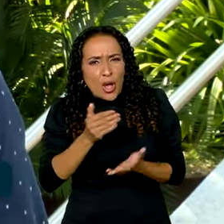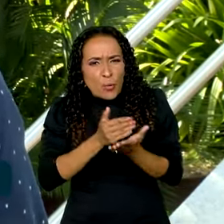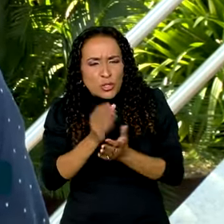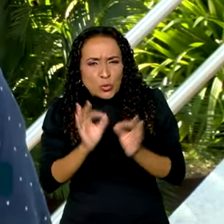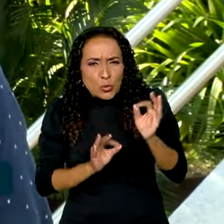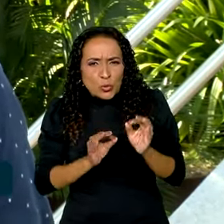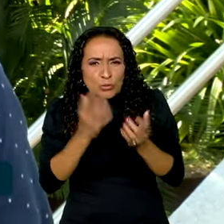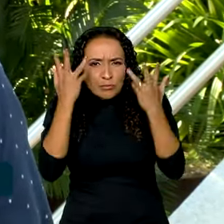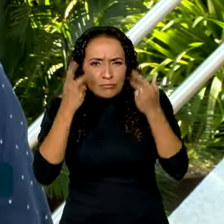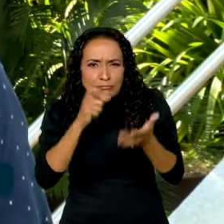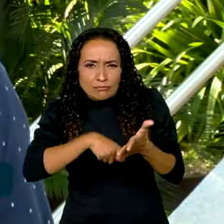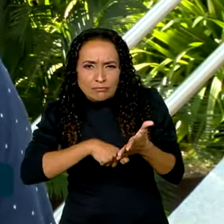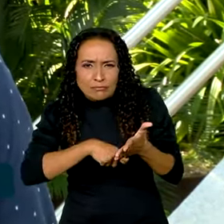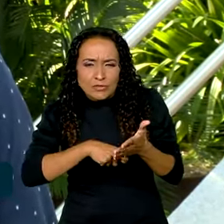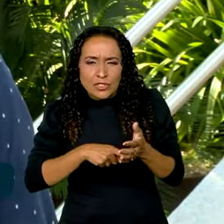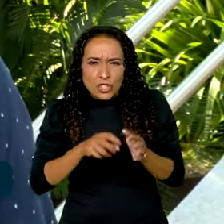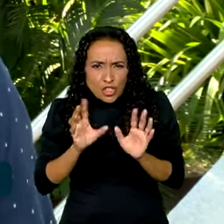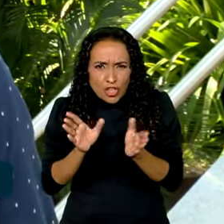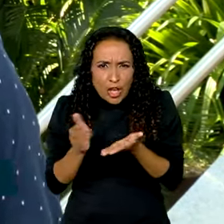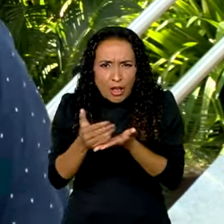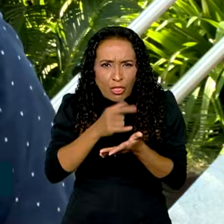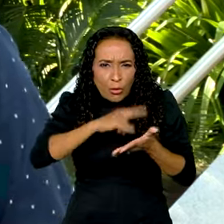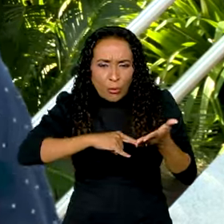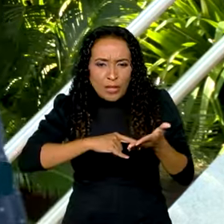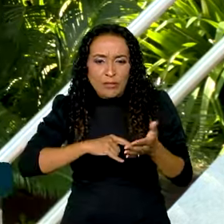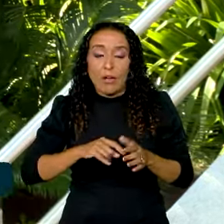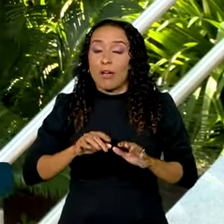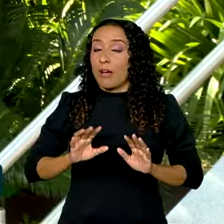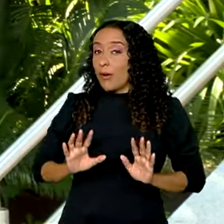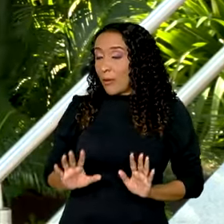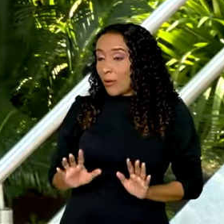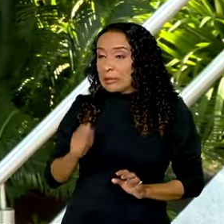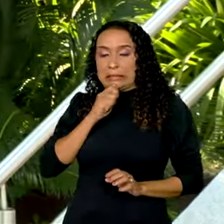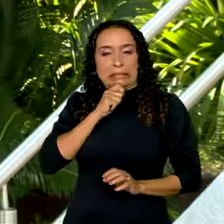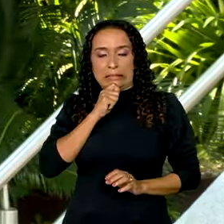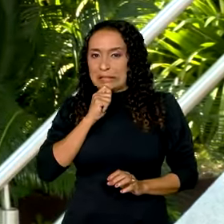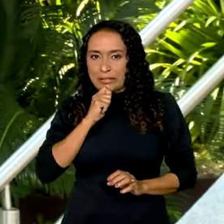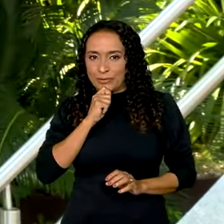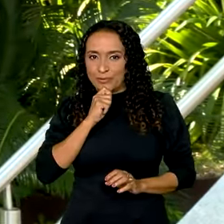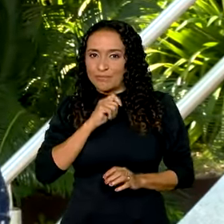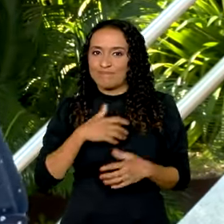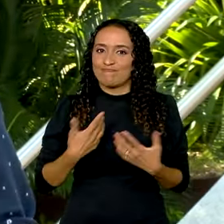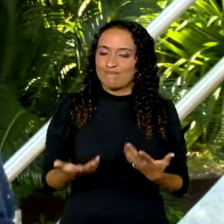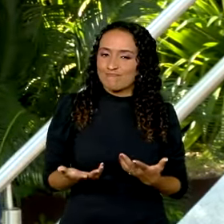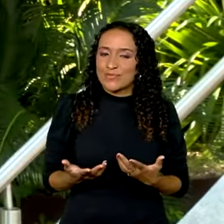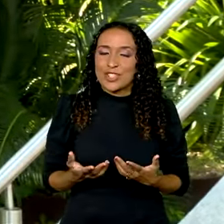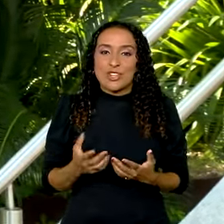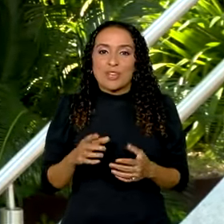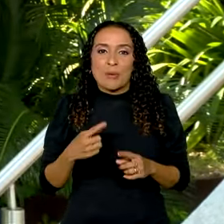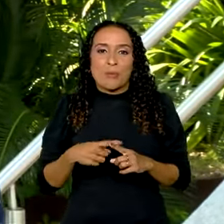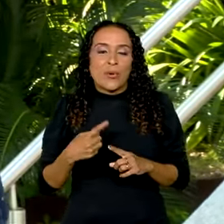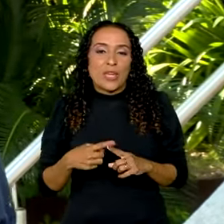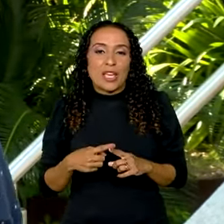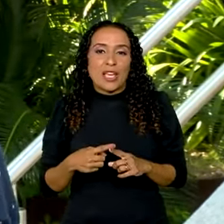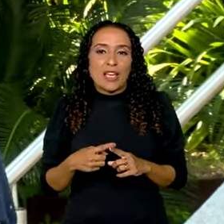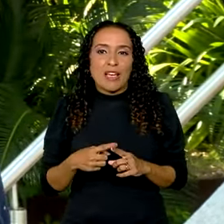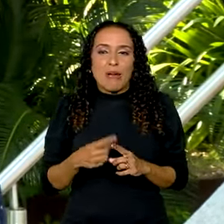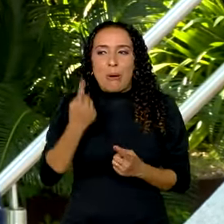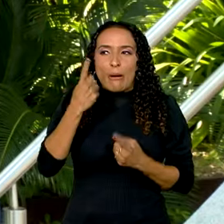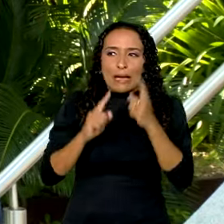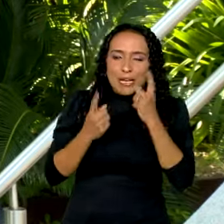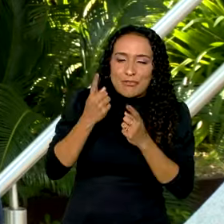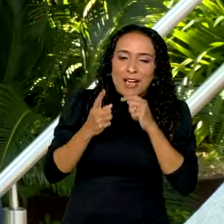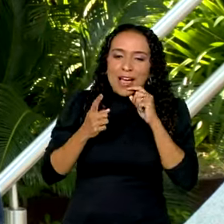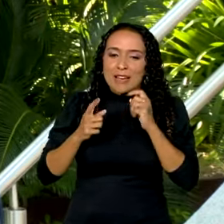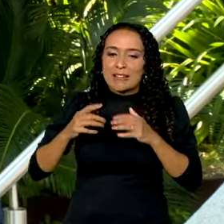a declarar o imposto de renda? Reuniu os documentos? Olha, ainda não. A gente, praticamente, o carnaval foi um